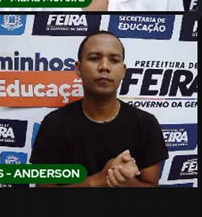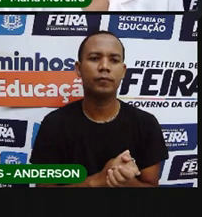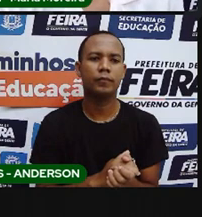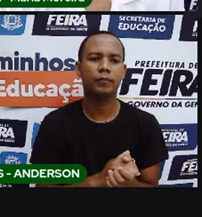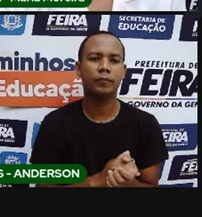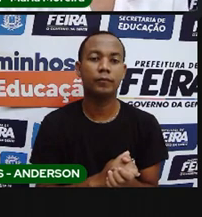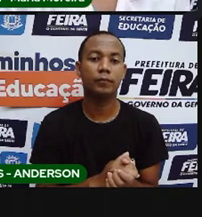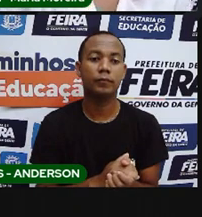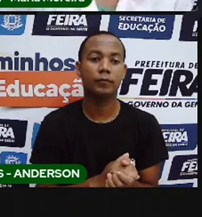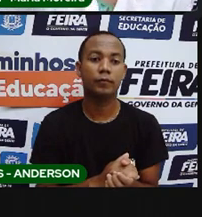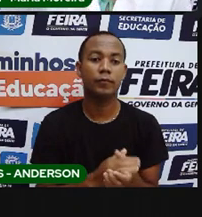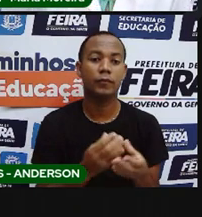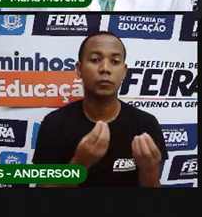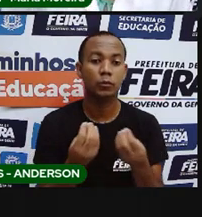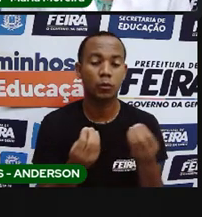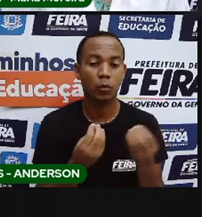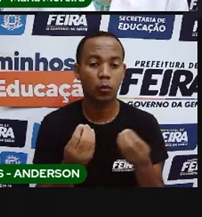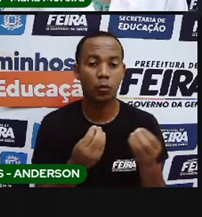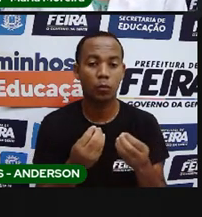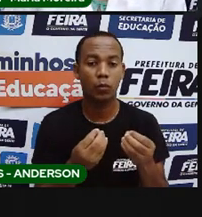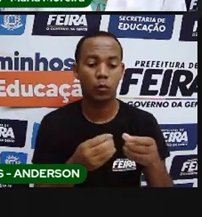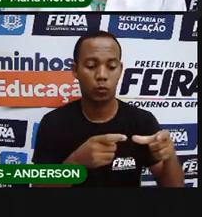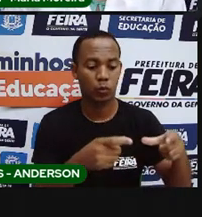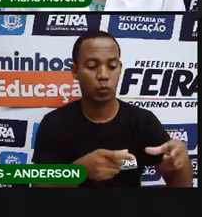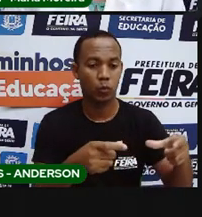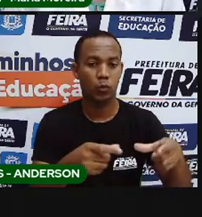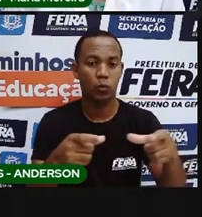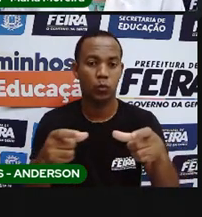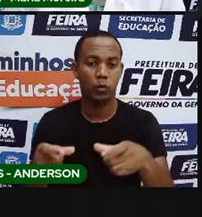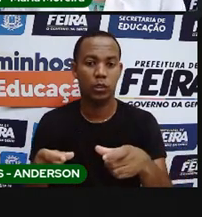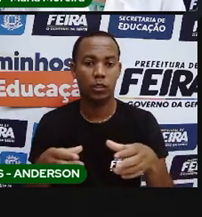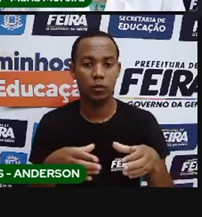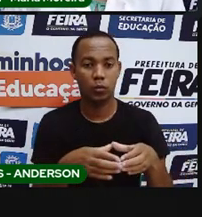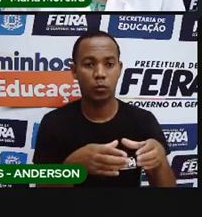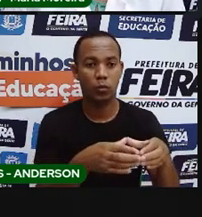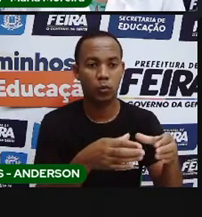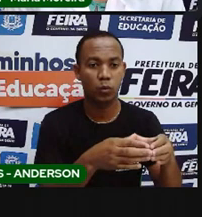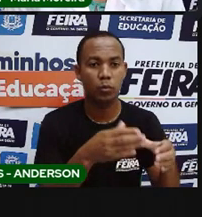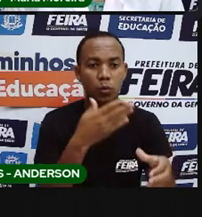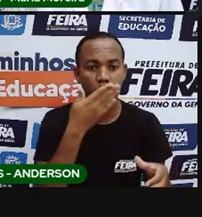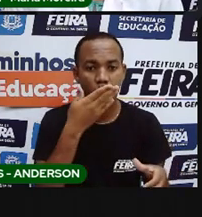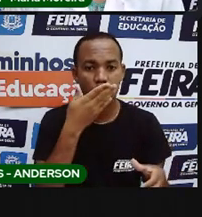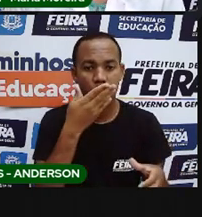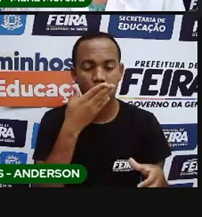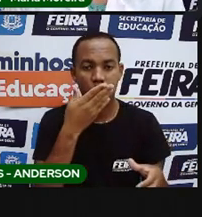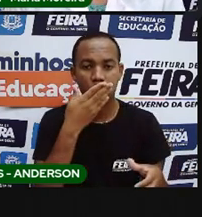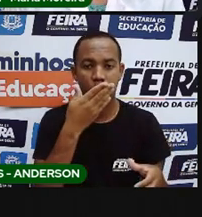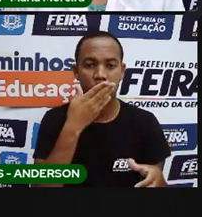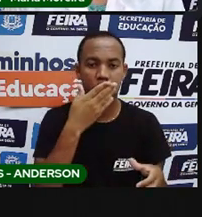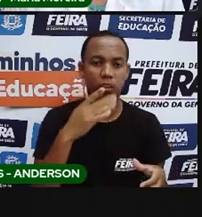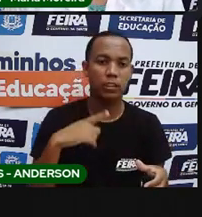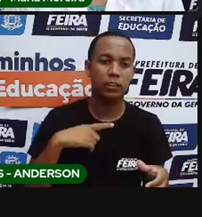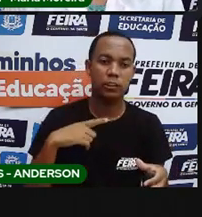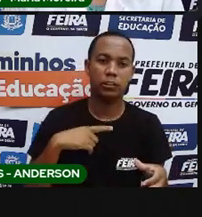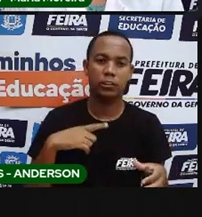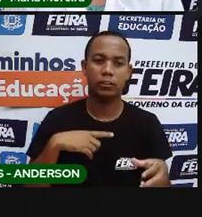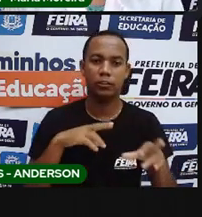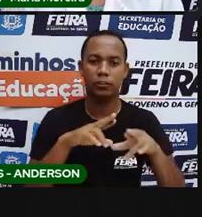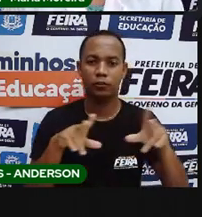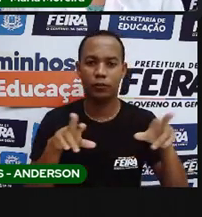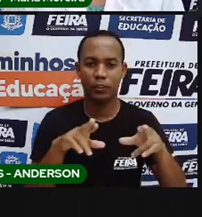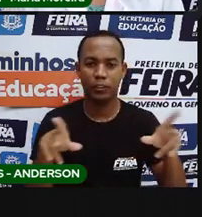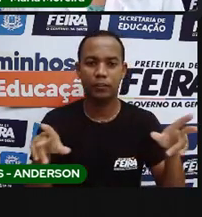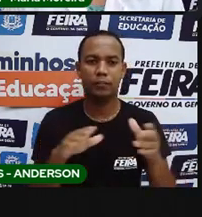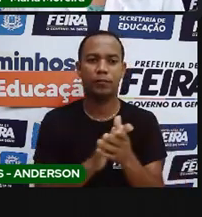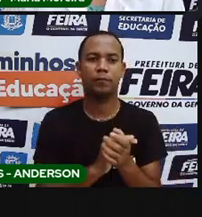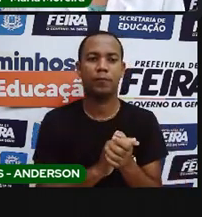Bom, um breve levantamento de alguns povos indígenas que habitam ou que já habitavam o território brasileiro, né?